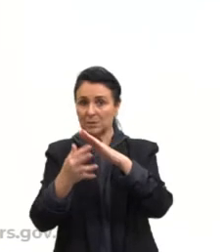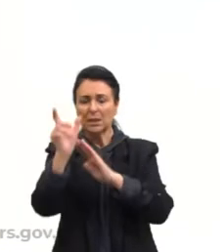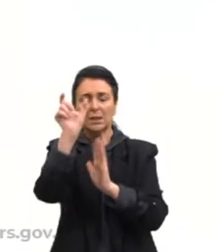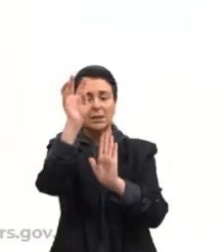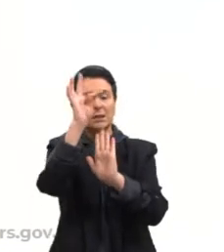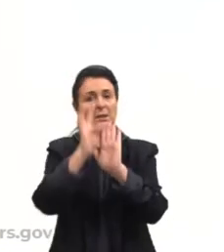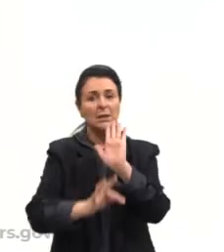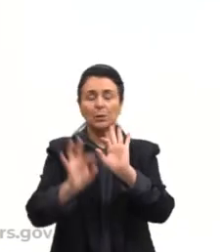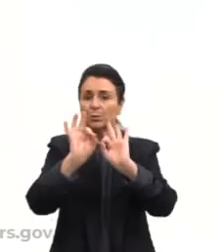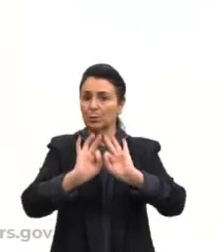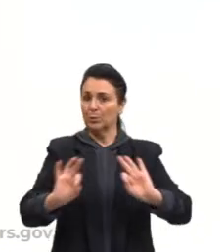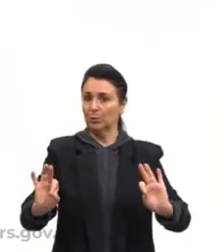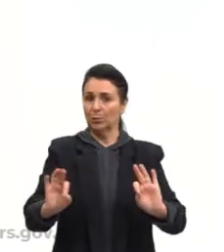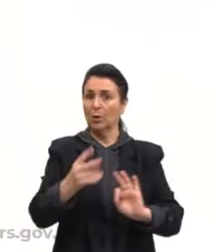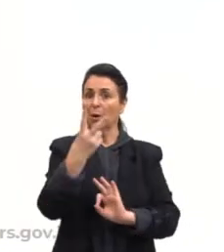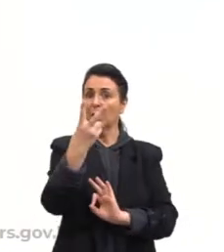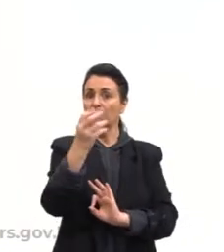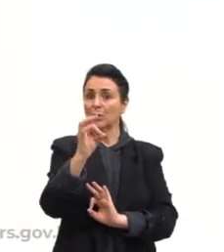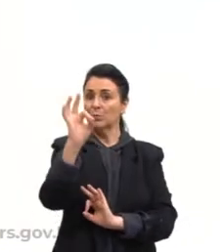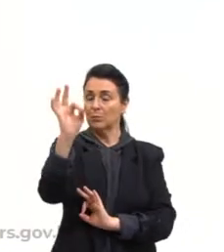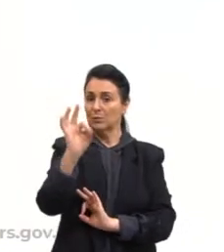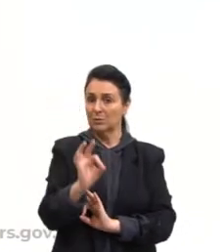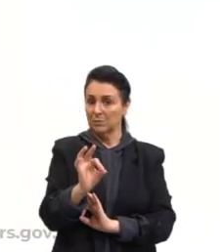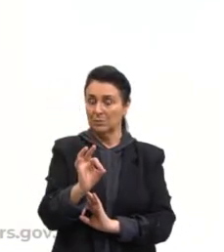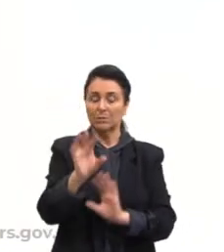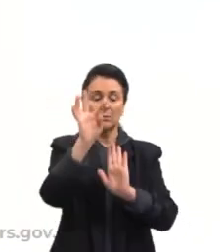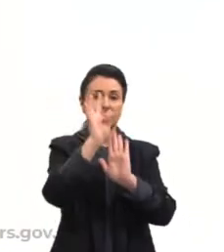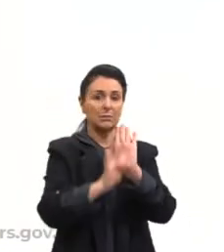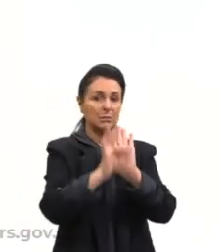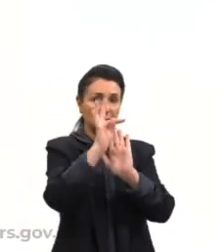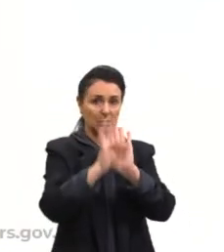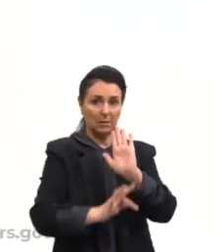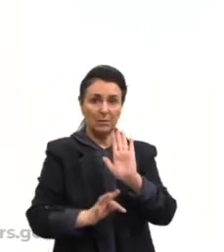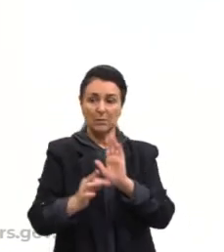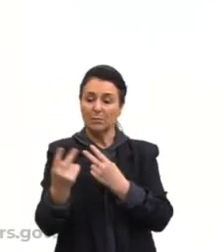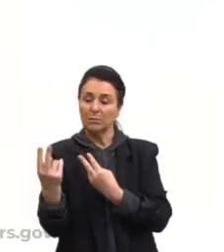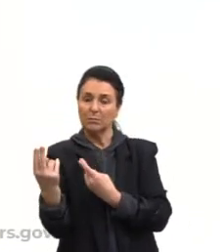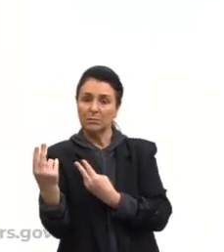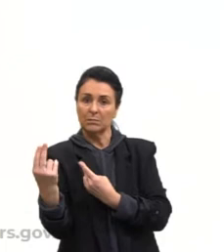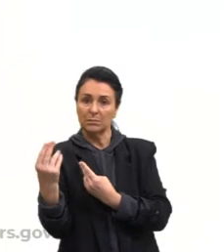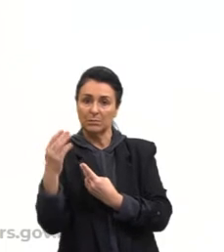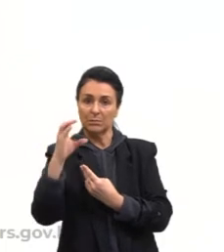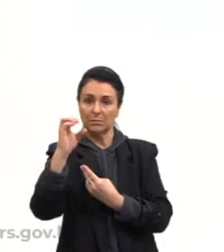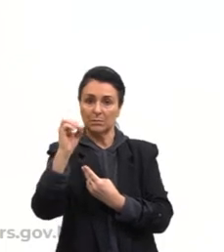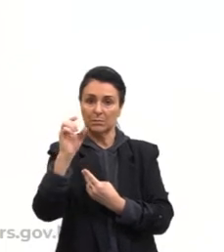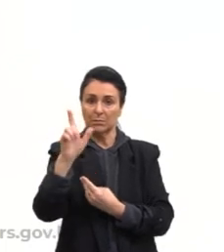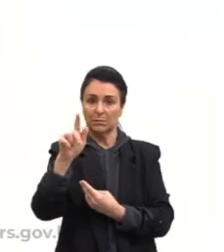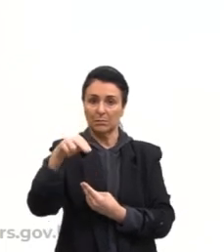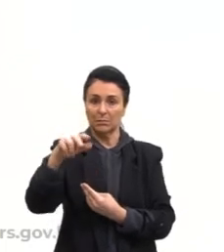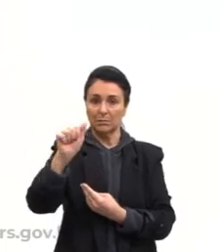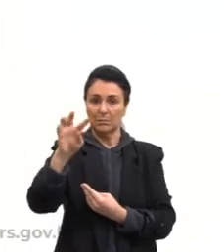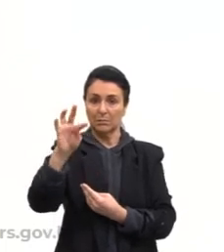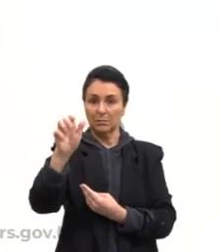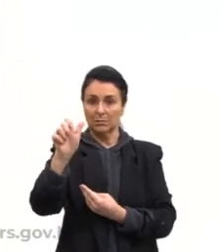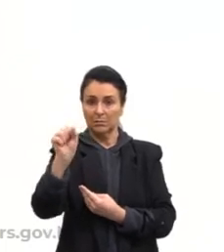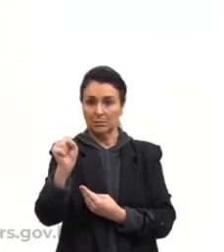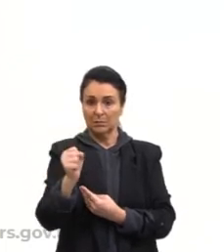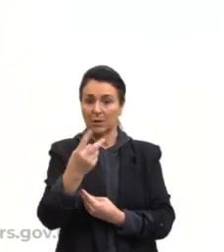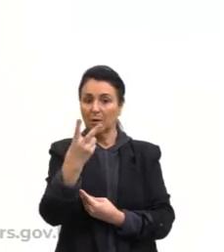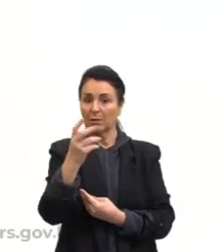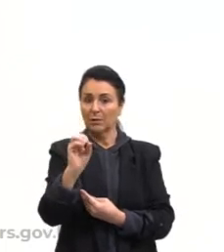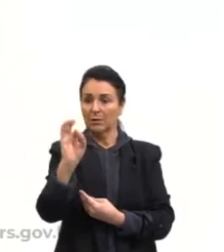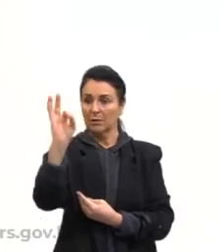20% das palavras em média são cognatas. Bom, já sei que então 20%, pelo menos ali,